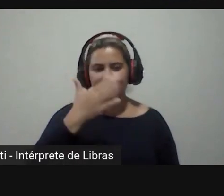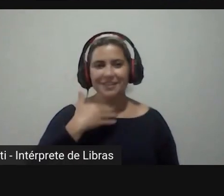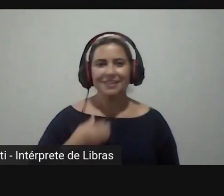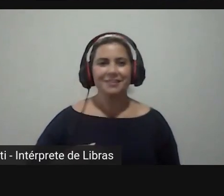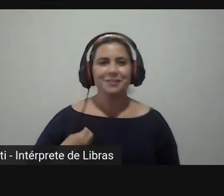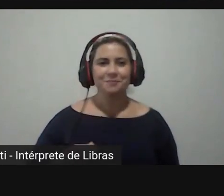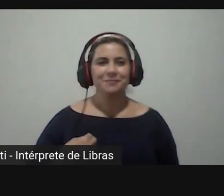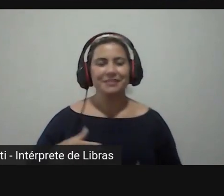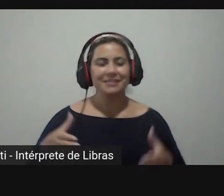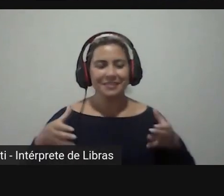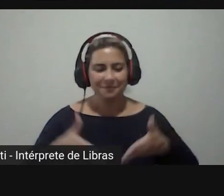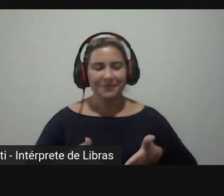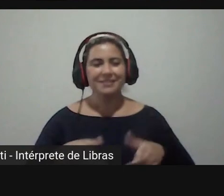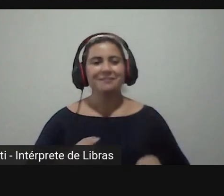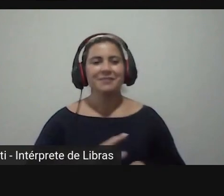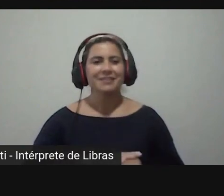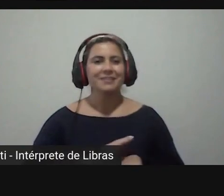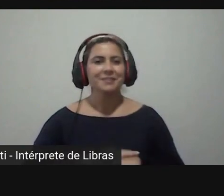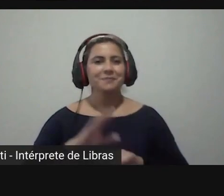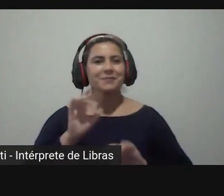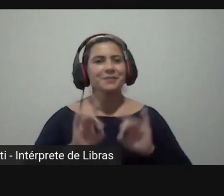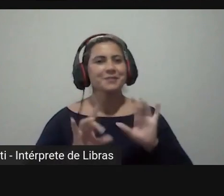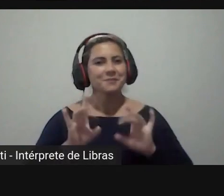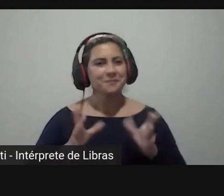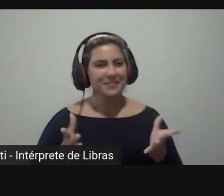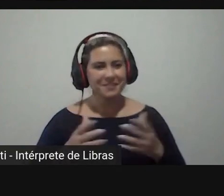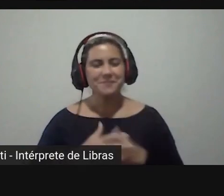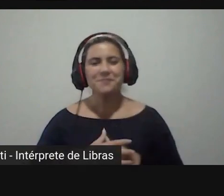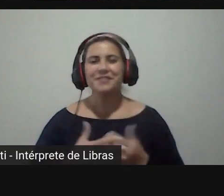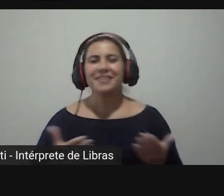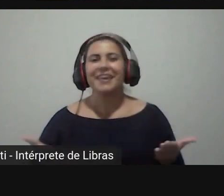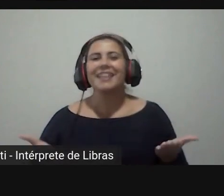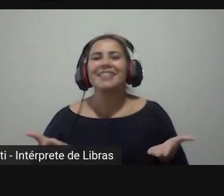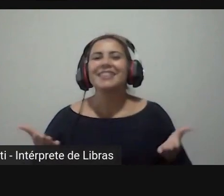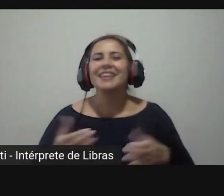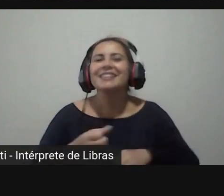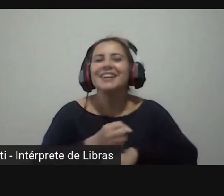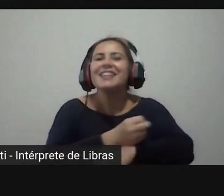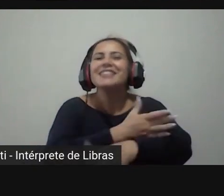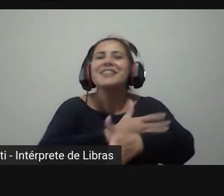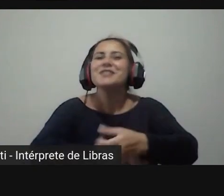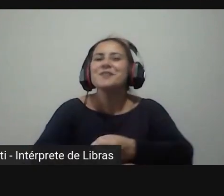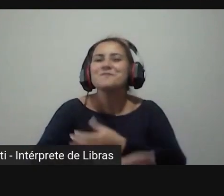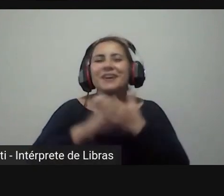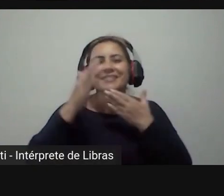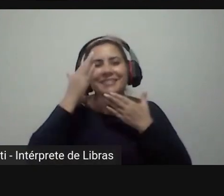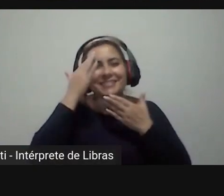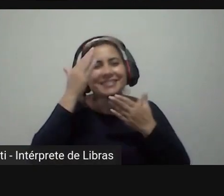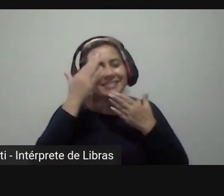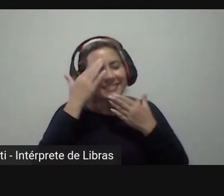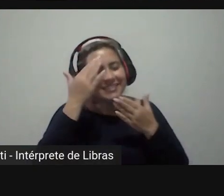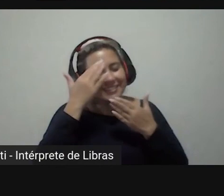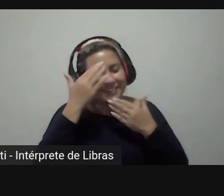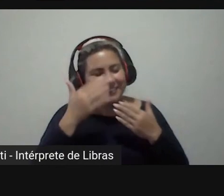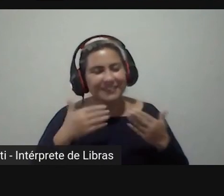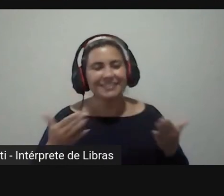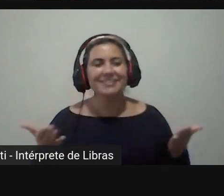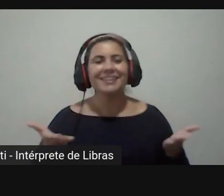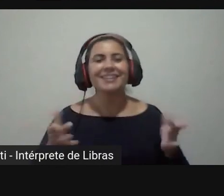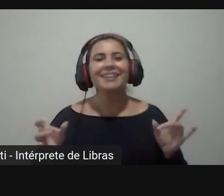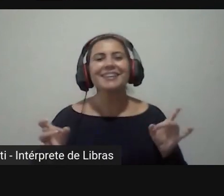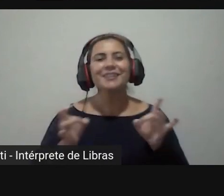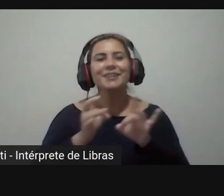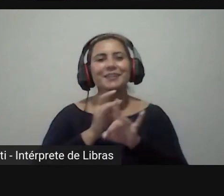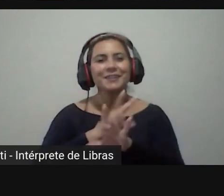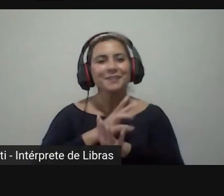parte desse momento então é nesse clima de emoção engrandecimento e de dever cumprido que nós fechamos essa mesa